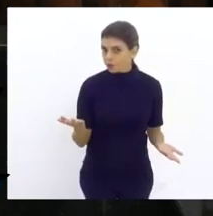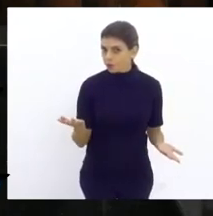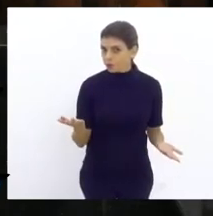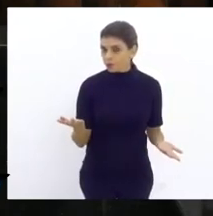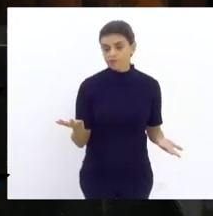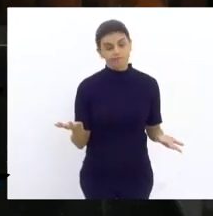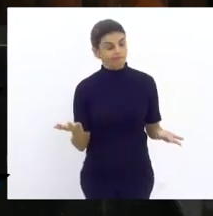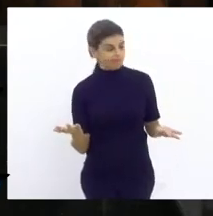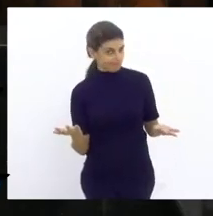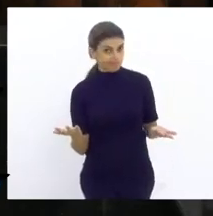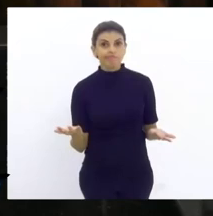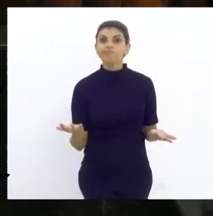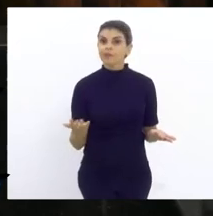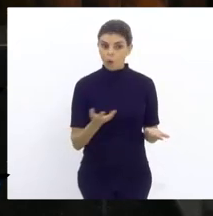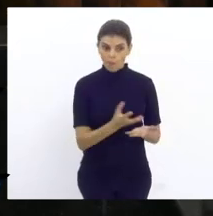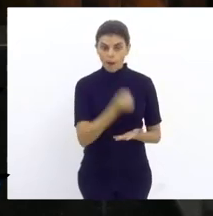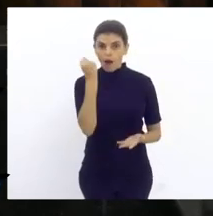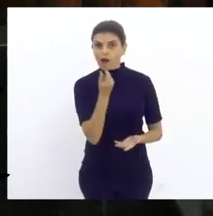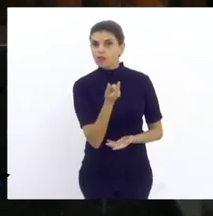Então, olha o que é que acontece.